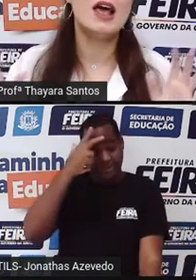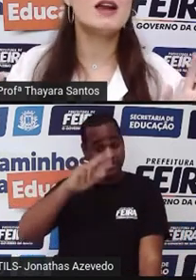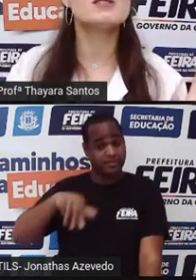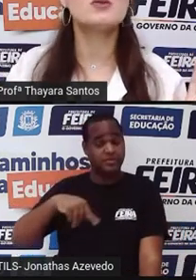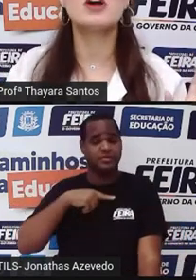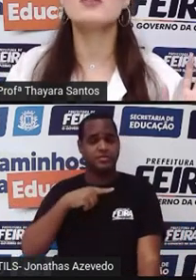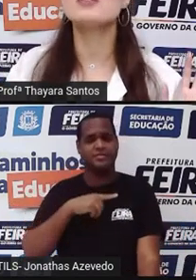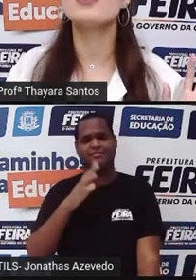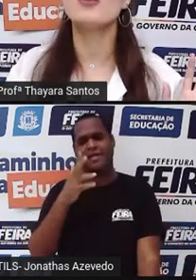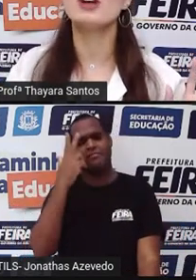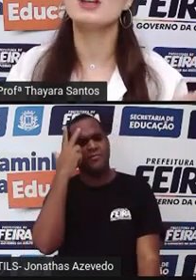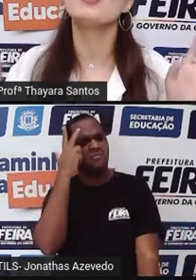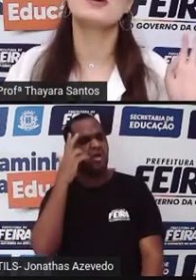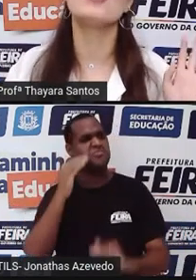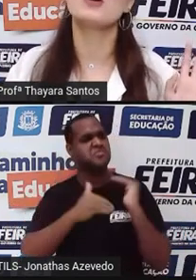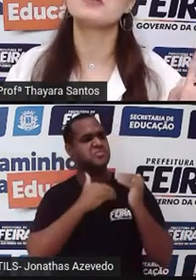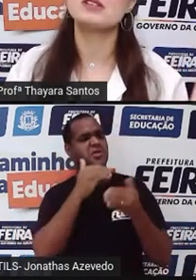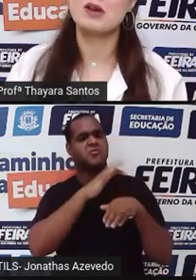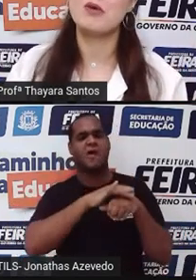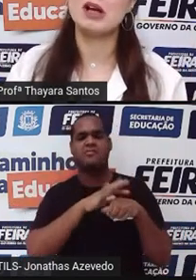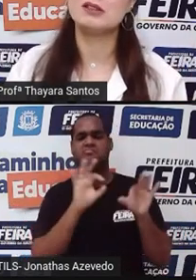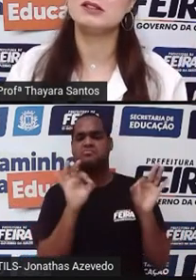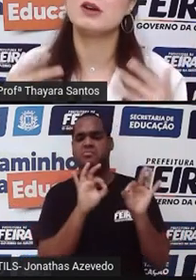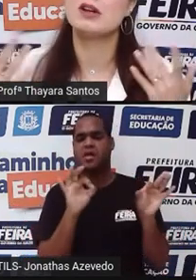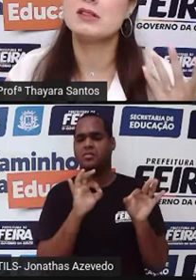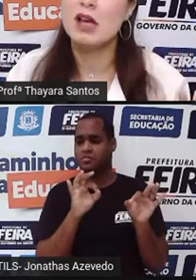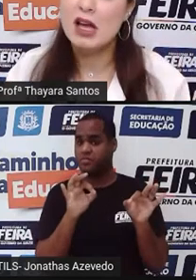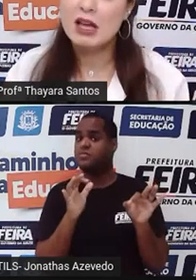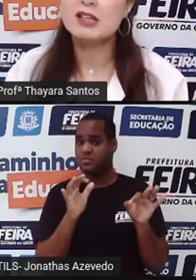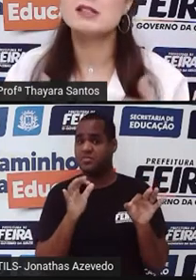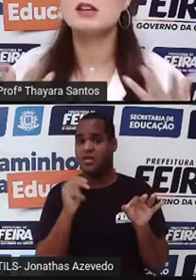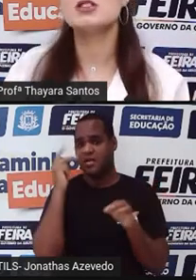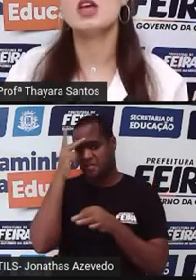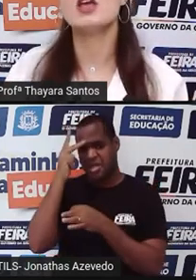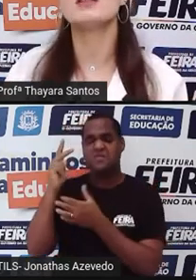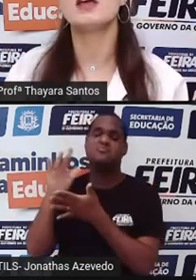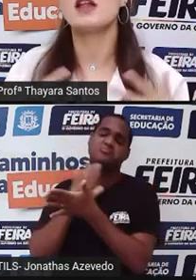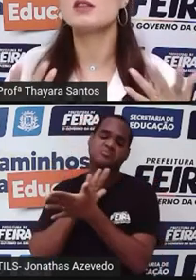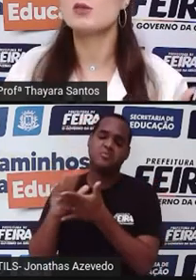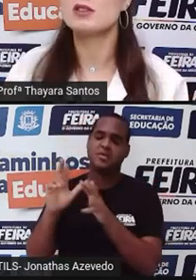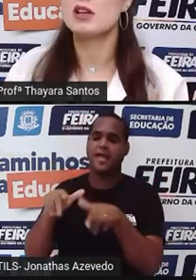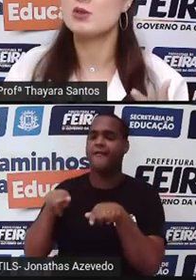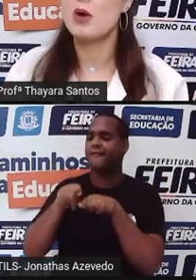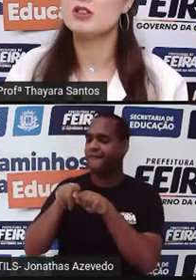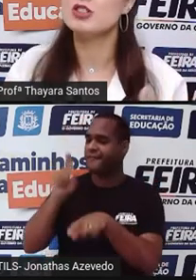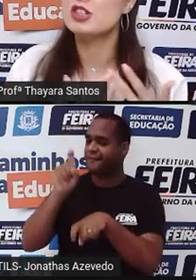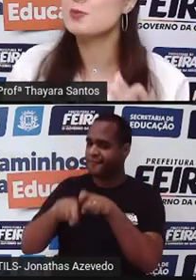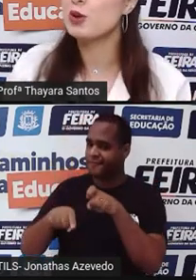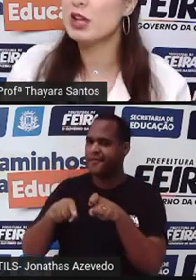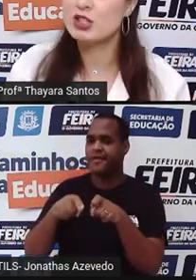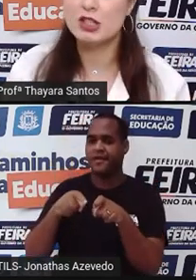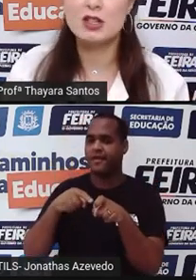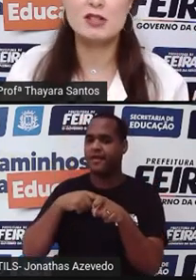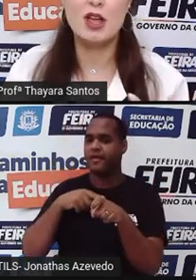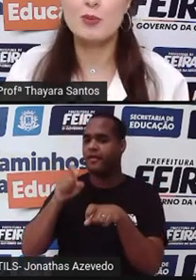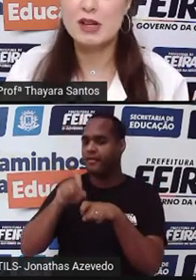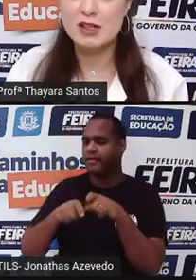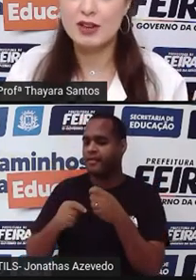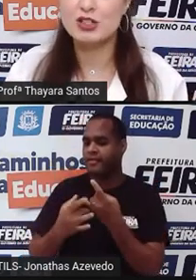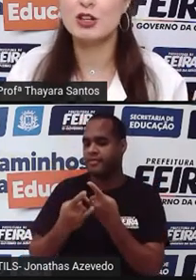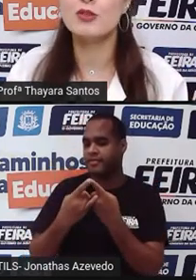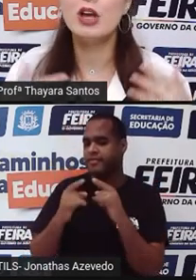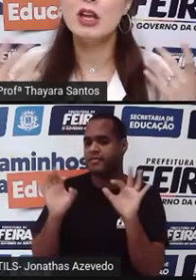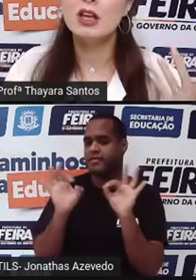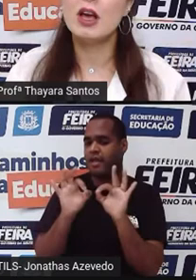que elas nunca vão desenvolver, que nunca vão acontecer com elas, então elas insistem em ter relações sexuais desprotegidas, sem